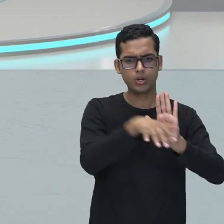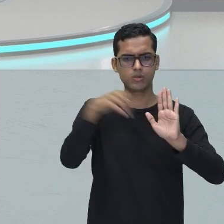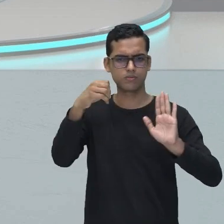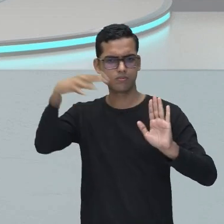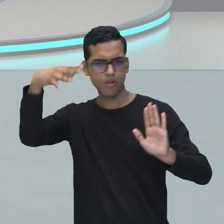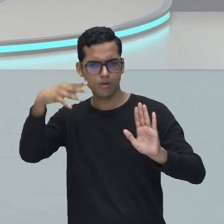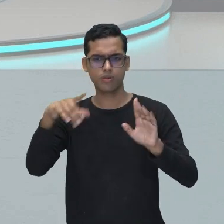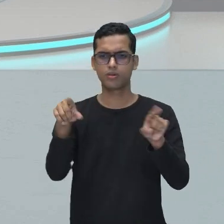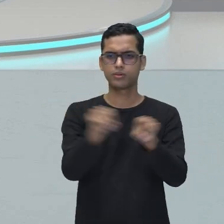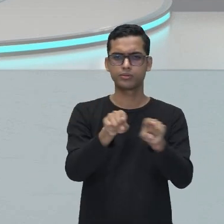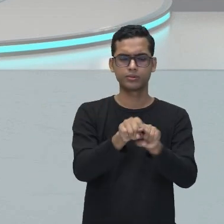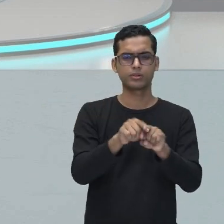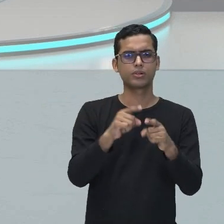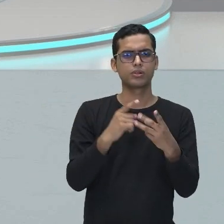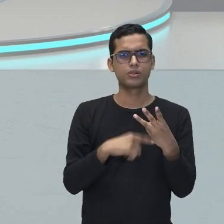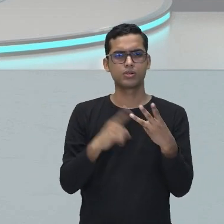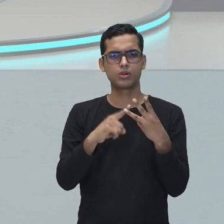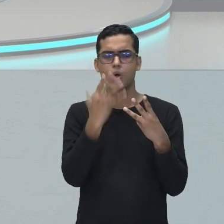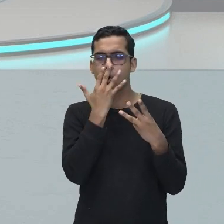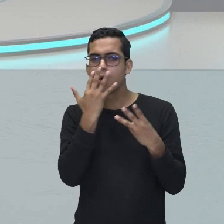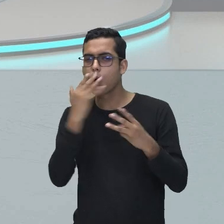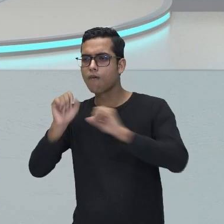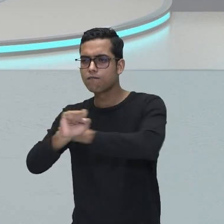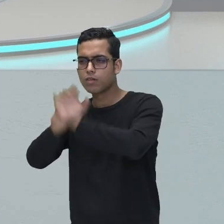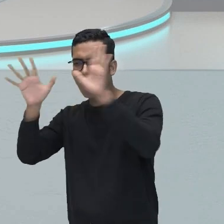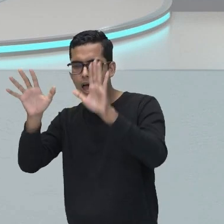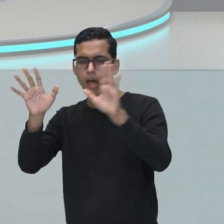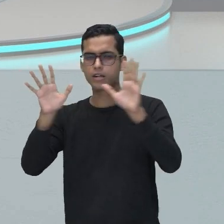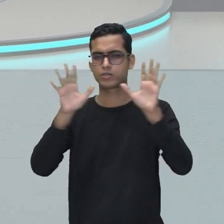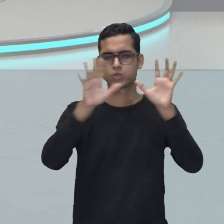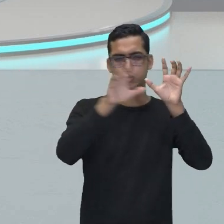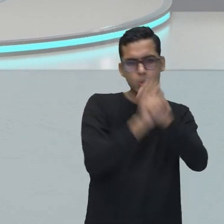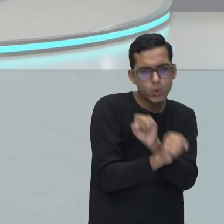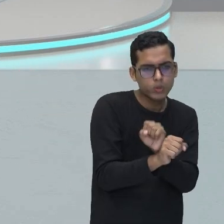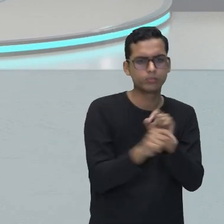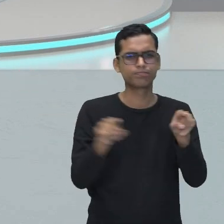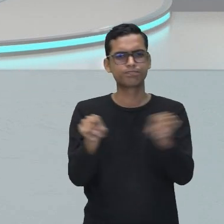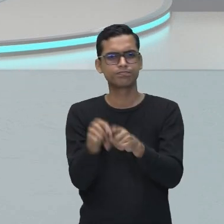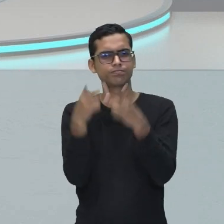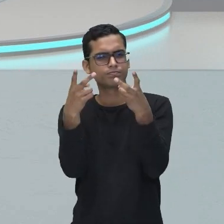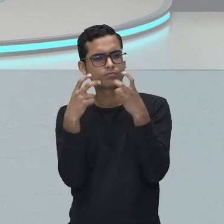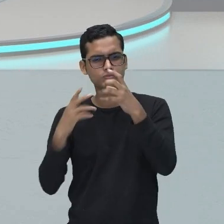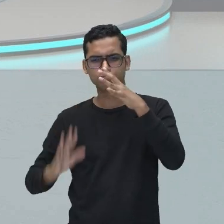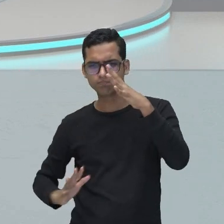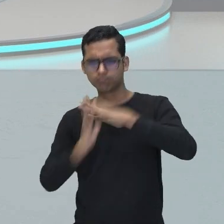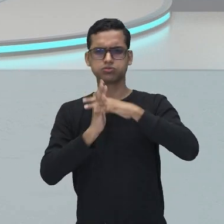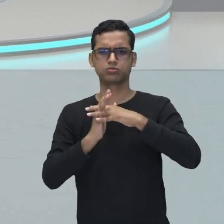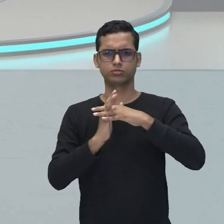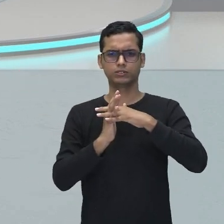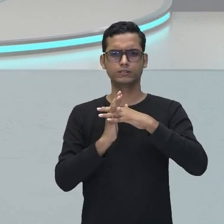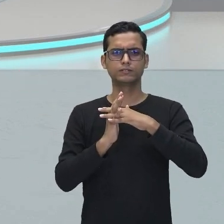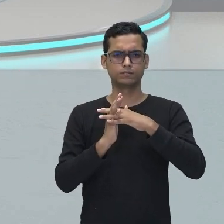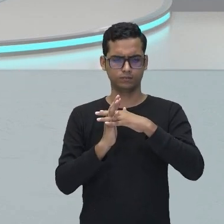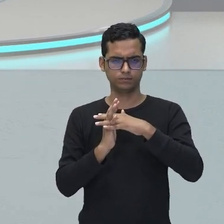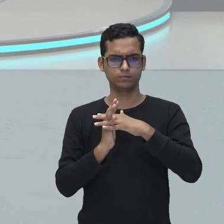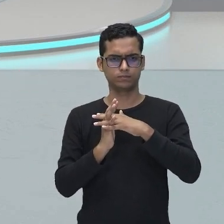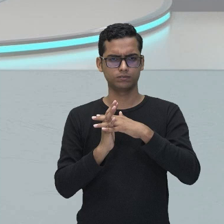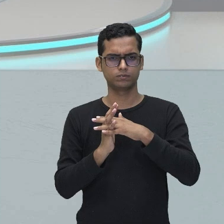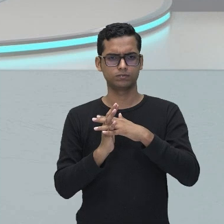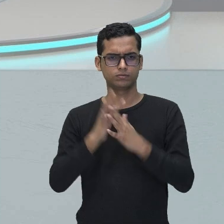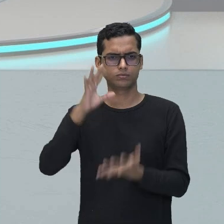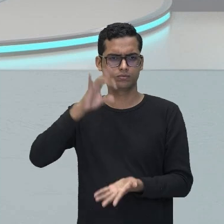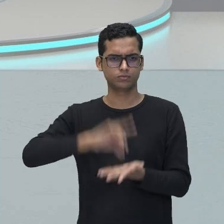cores claras. Então, nós percebemos os exageros, assim, ou 8 ou 80.